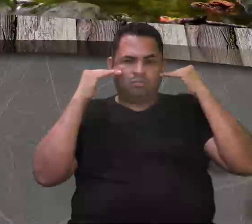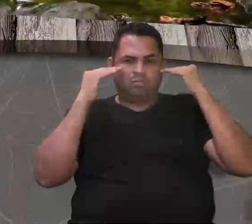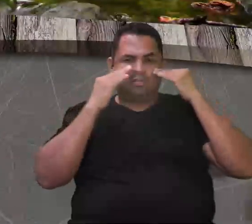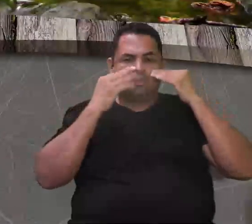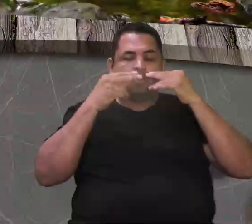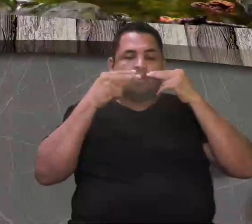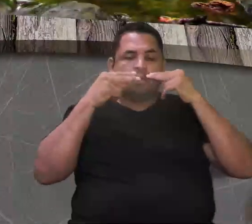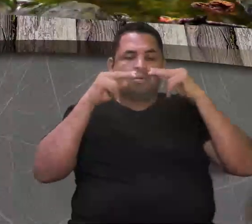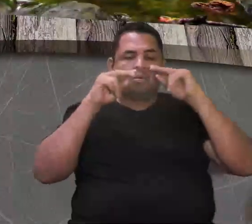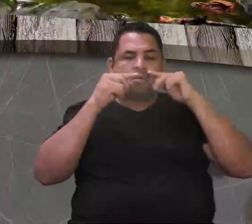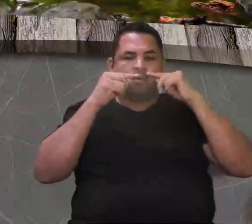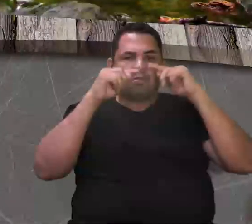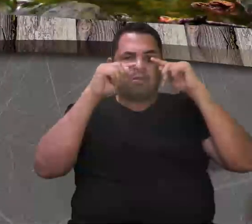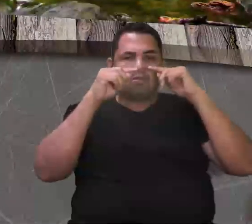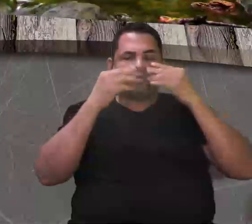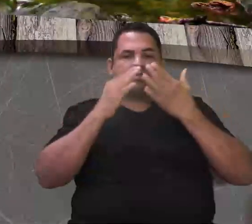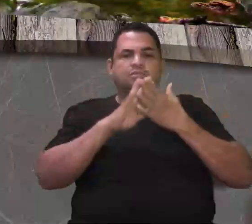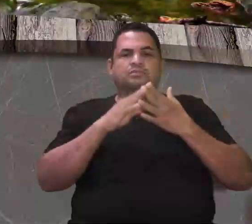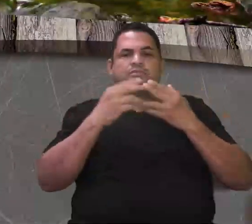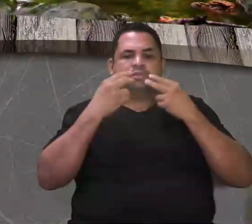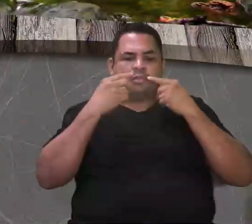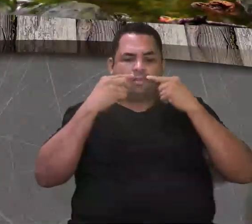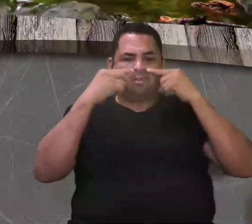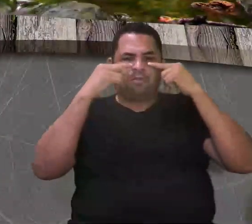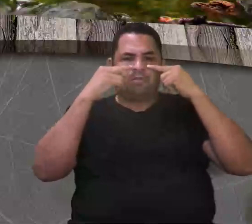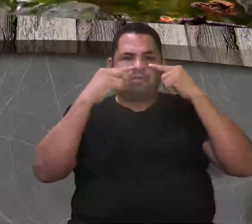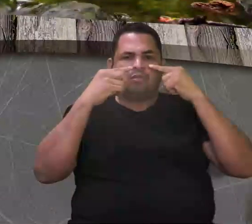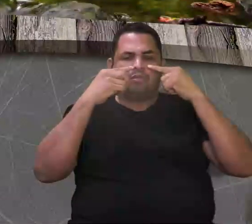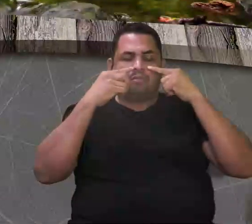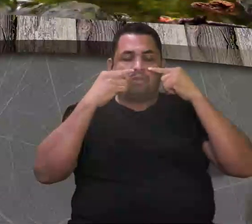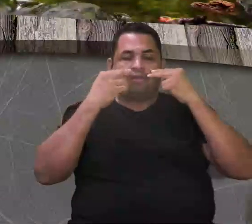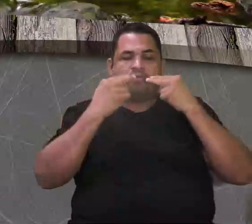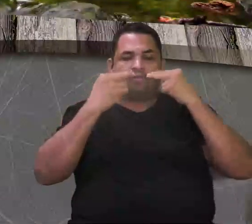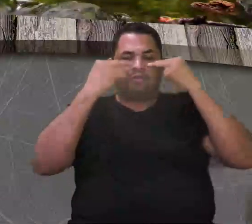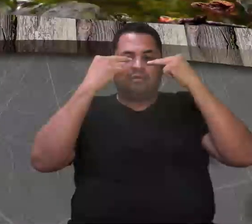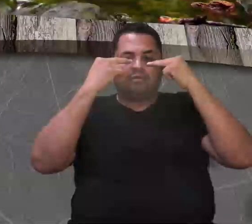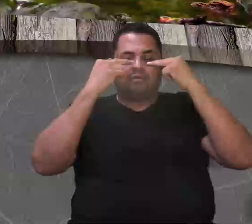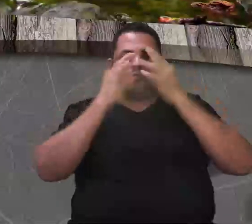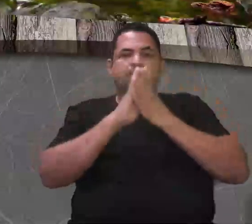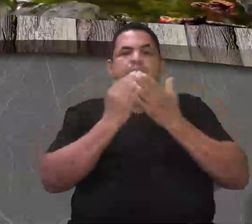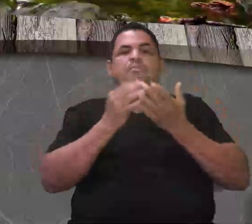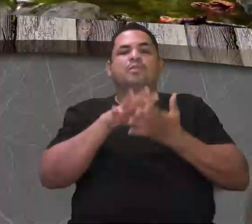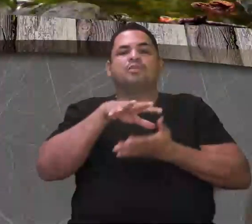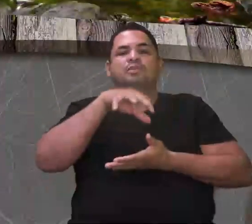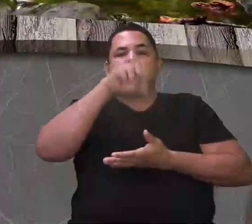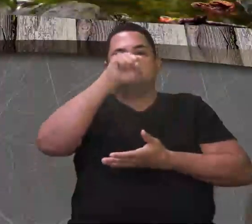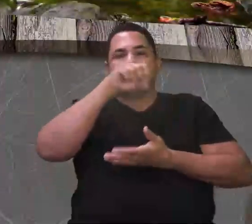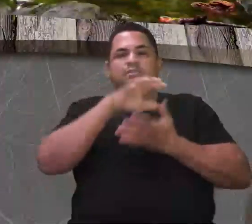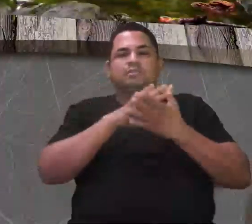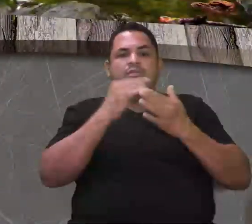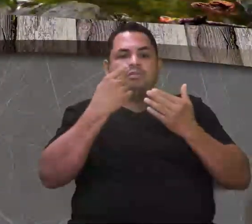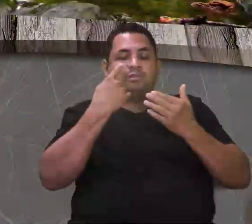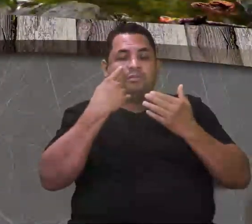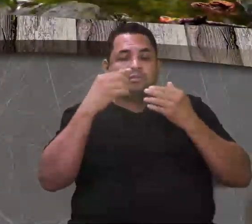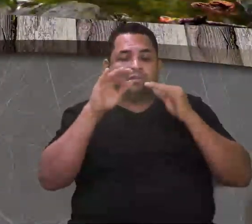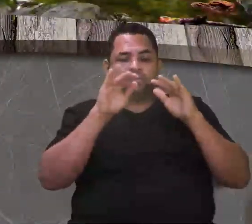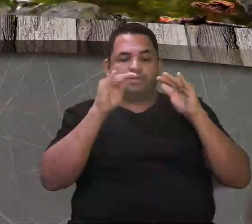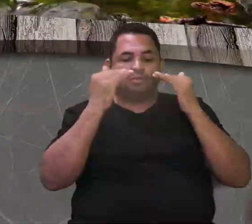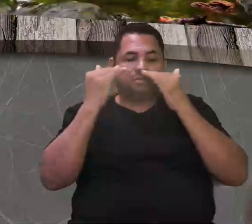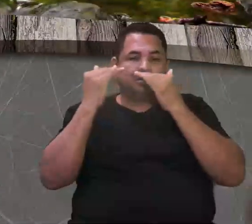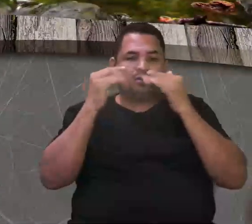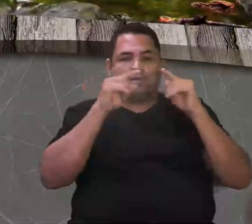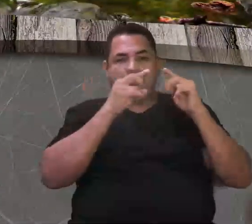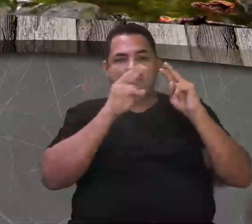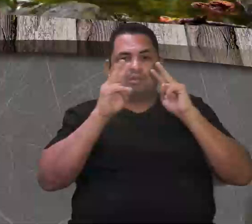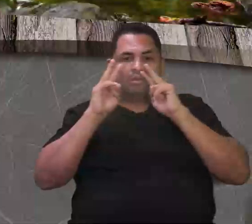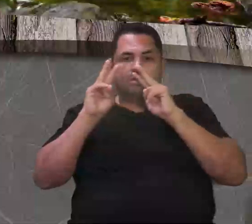narizinho deles também. Então, fica o olhinho e o narizinho para a parte, para fora, para ele poder observar o movimento.